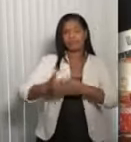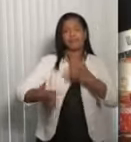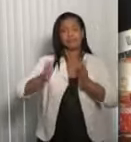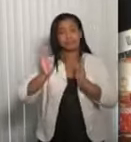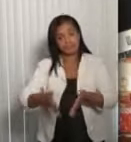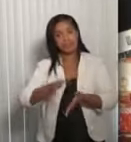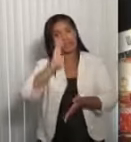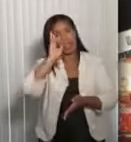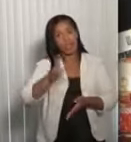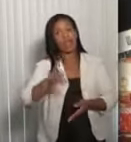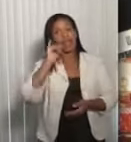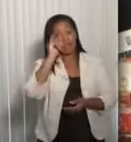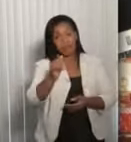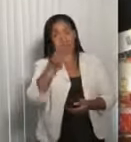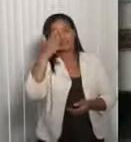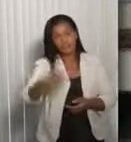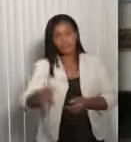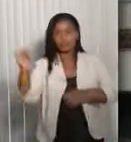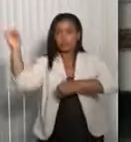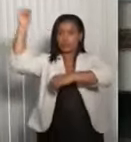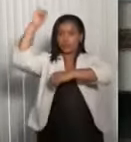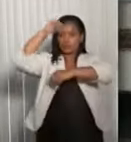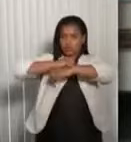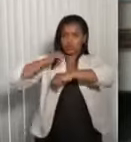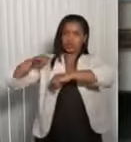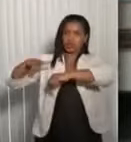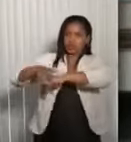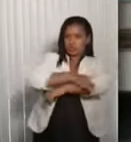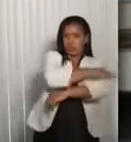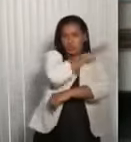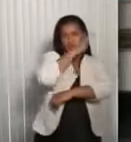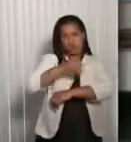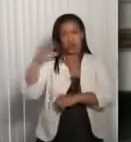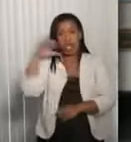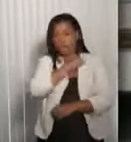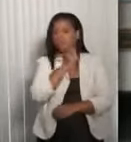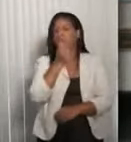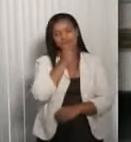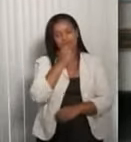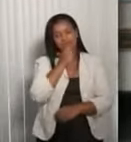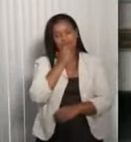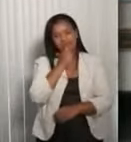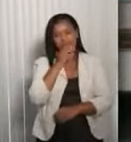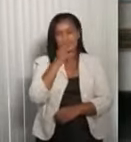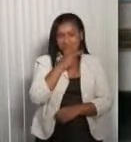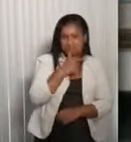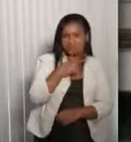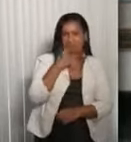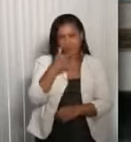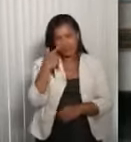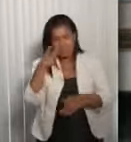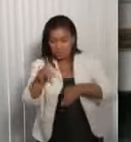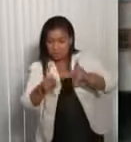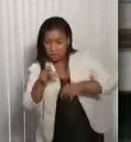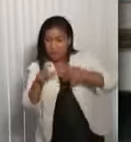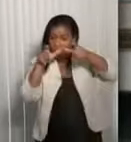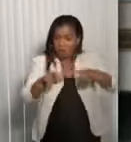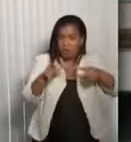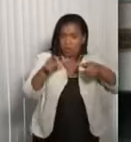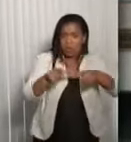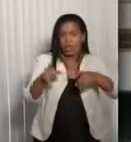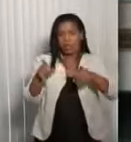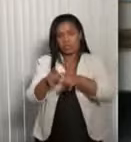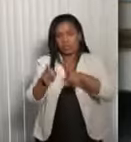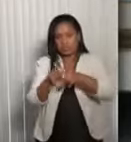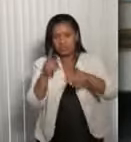Então, repito, locar uma pista de pouso é um processo que não é tão rápido, que nós vamos ter que escolher a área, tem que submeter